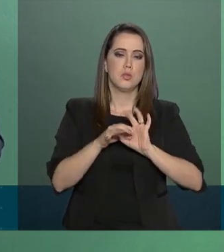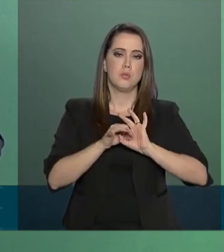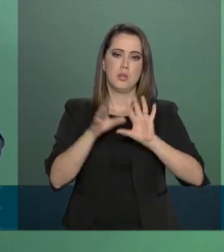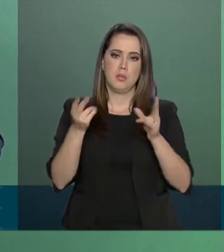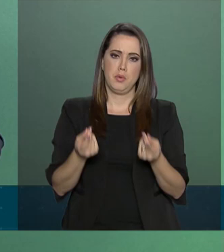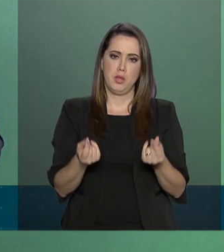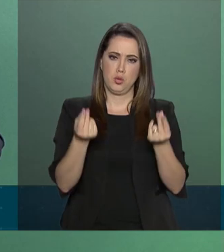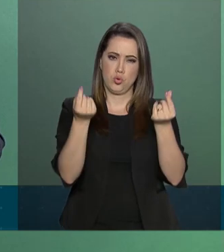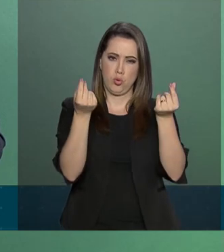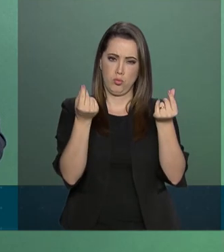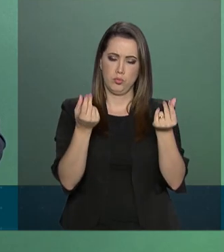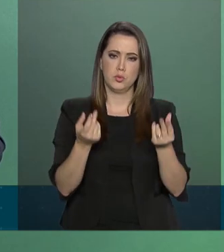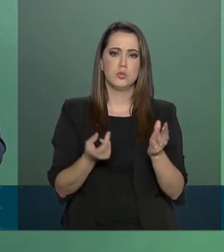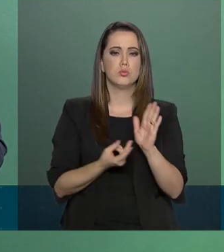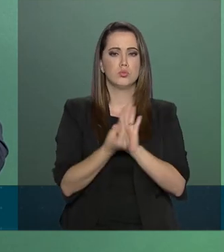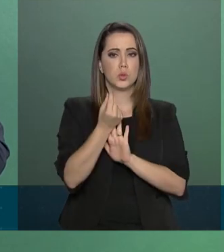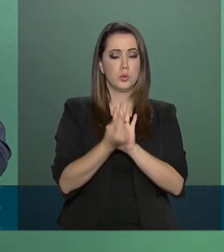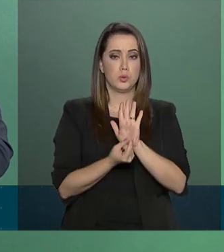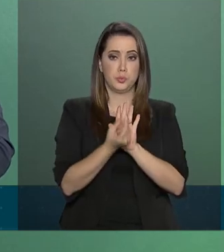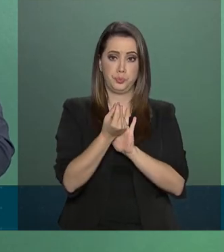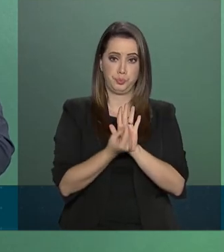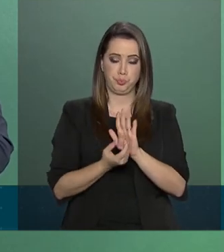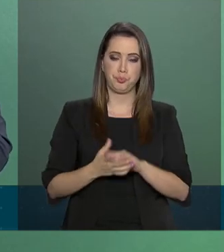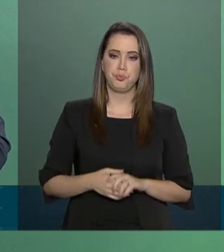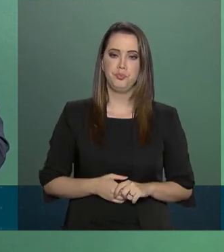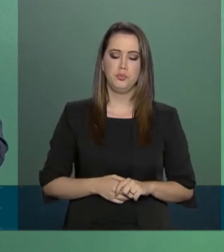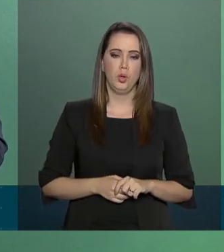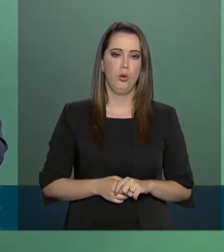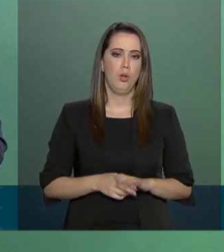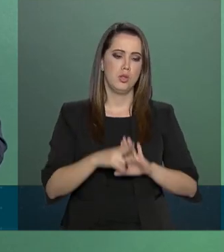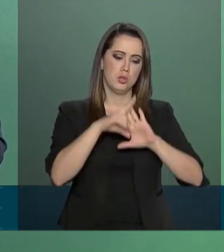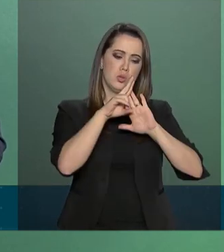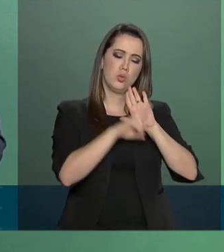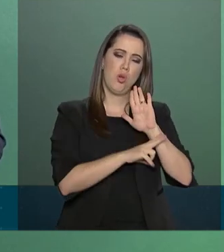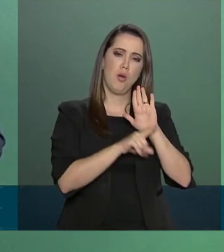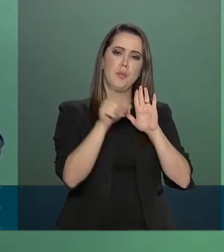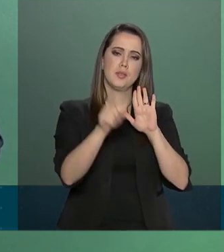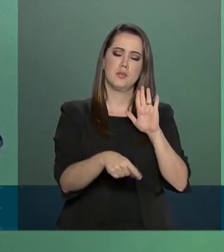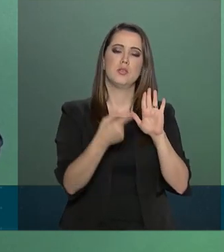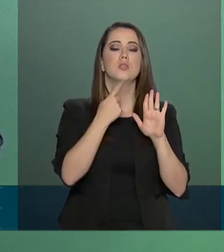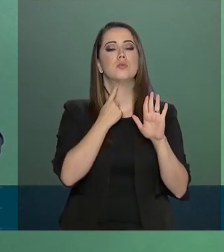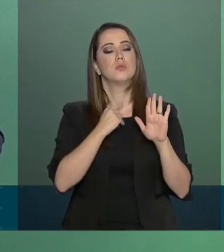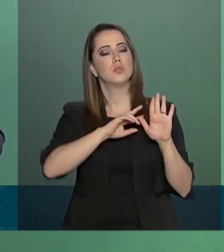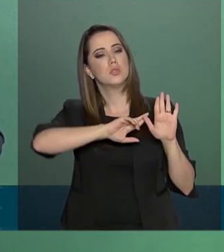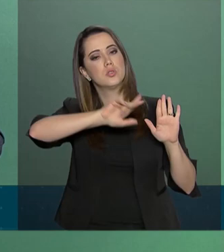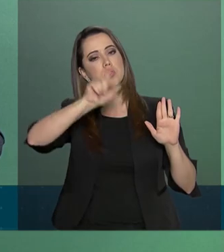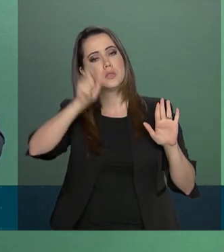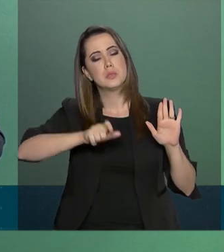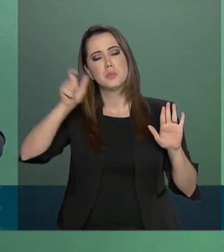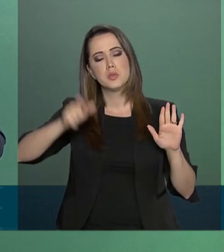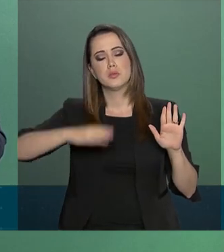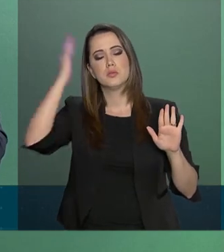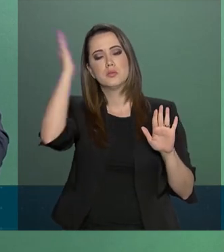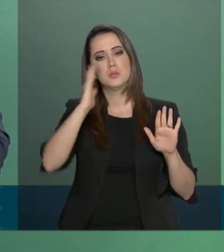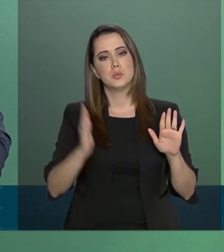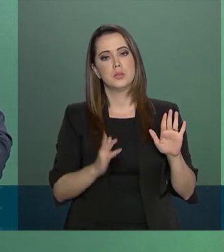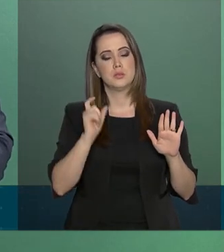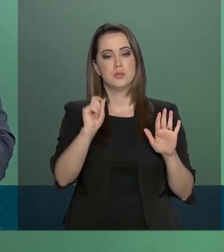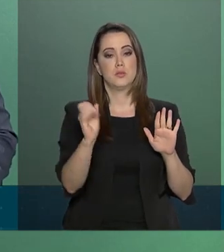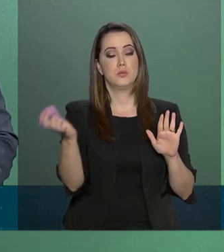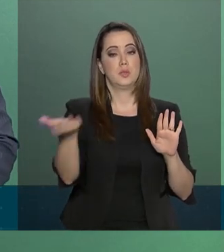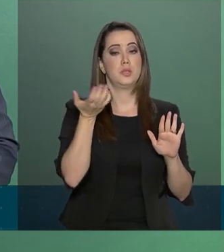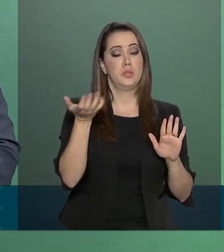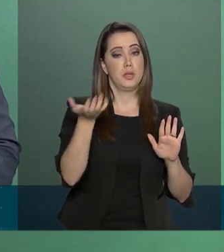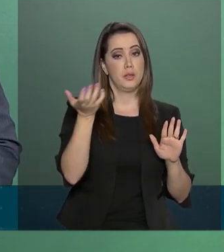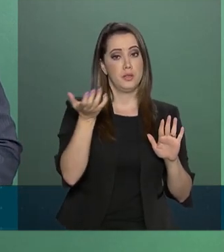econômica. Essa medida atinge uma aspiração da maioria dos cidadãos brasileiros que